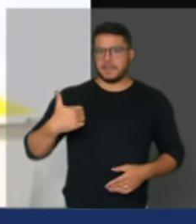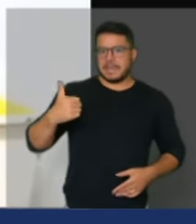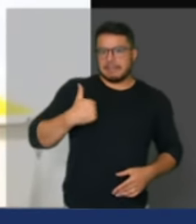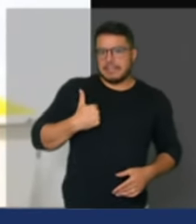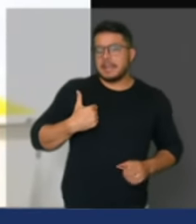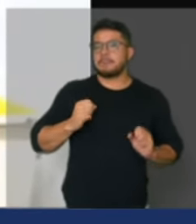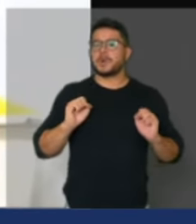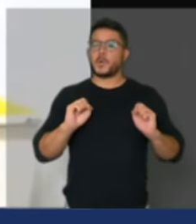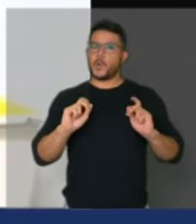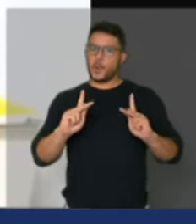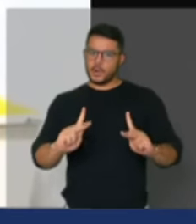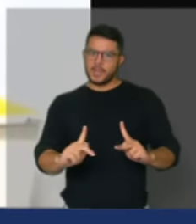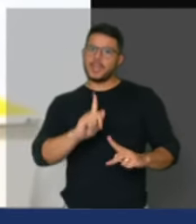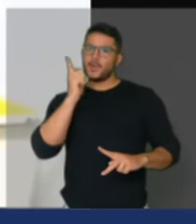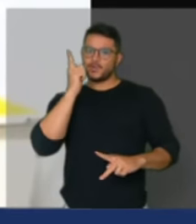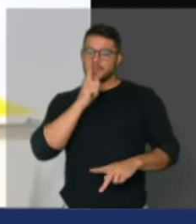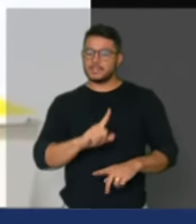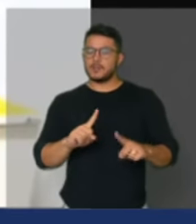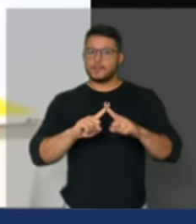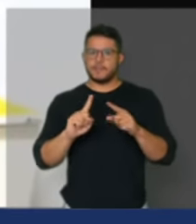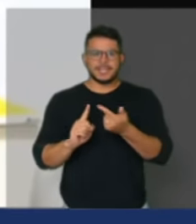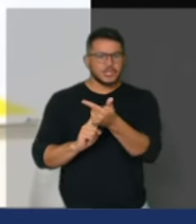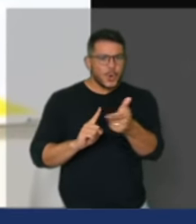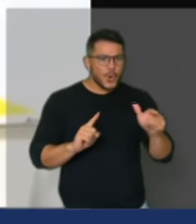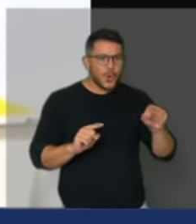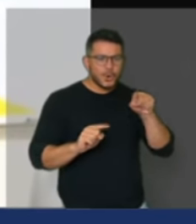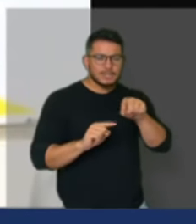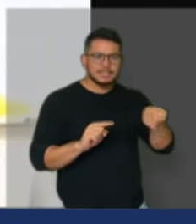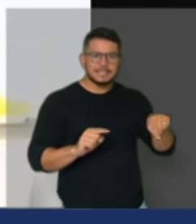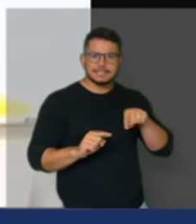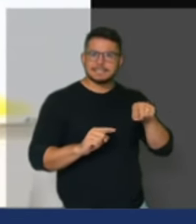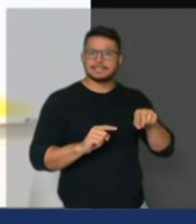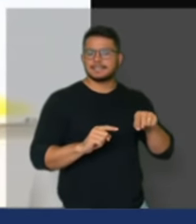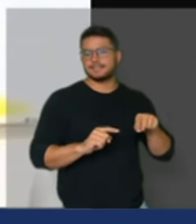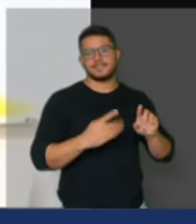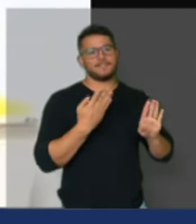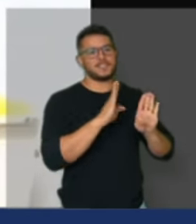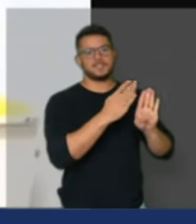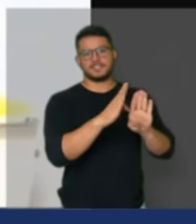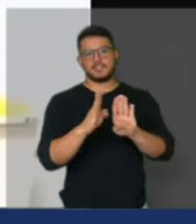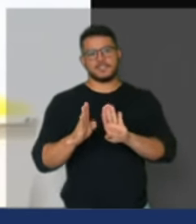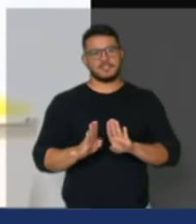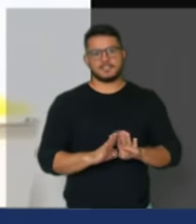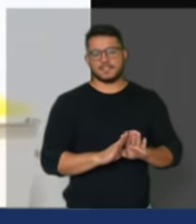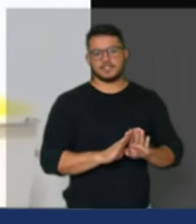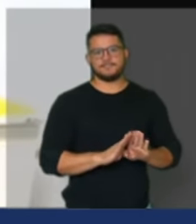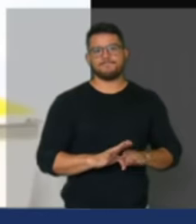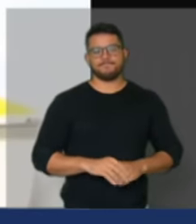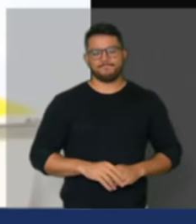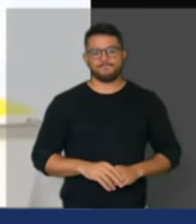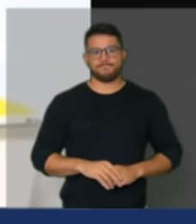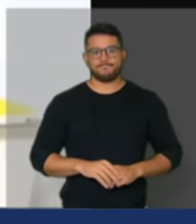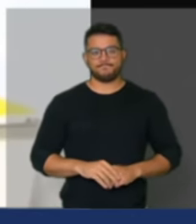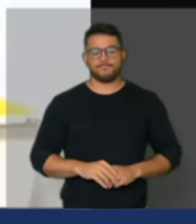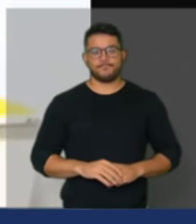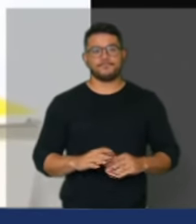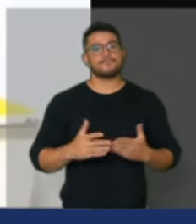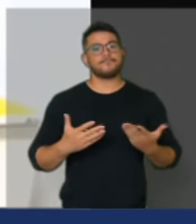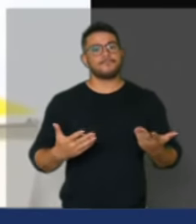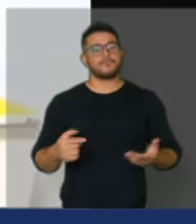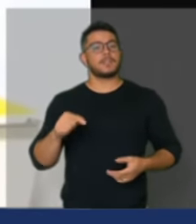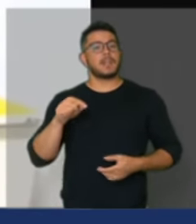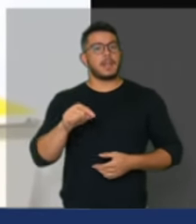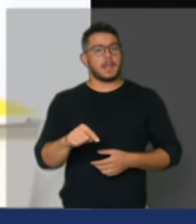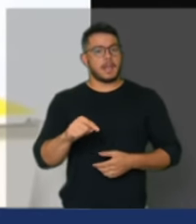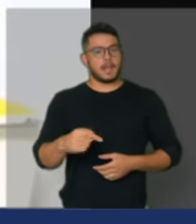não botou na lista todas as pequenas empresas que estavam fechando para poder ter um financiamento. Então, esse é o governo do Bolsonaro,